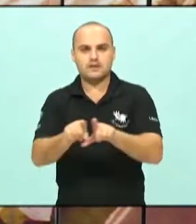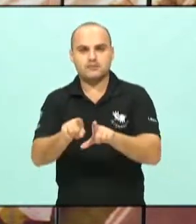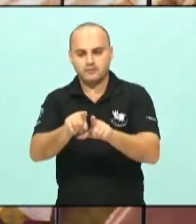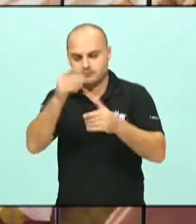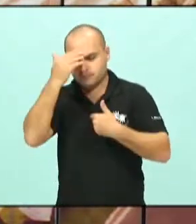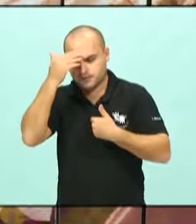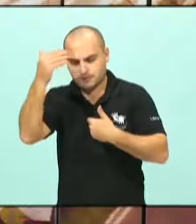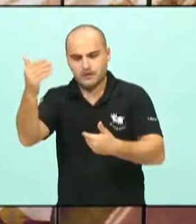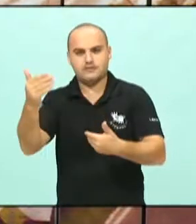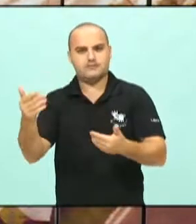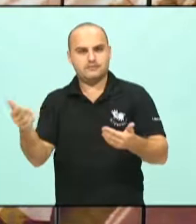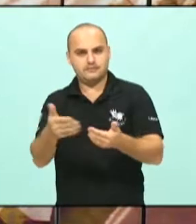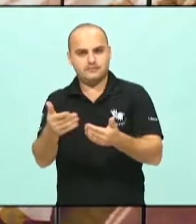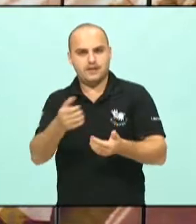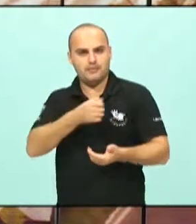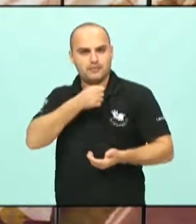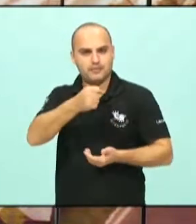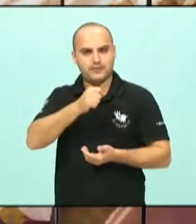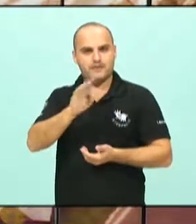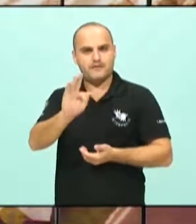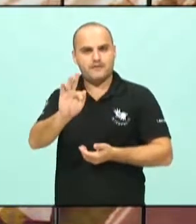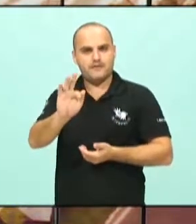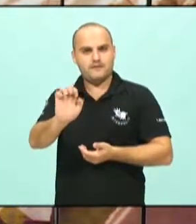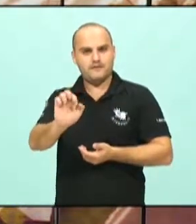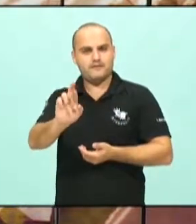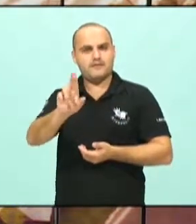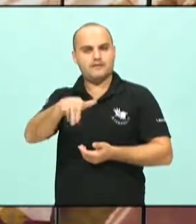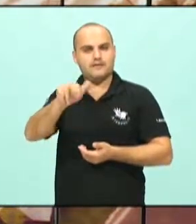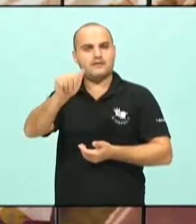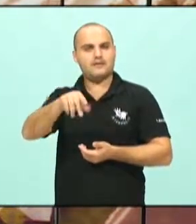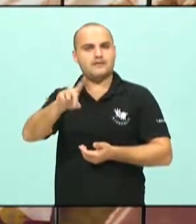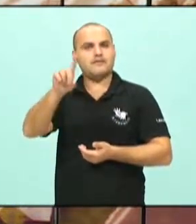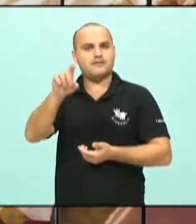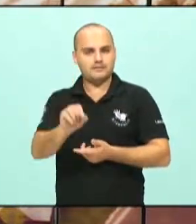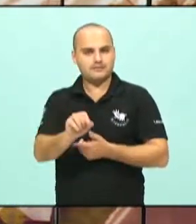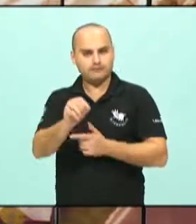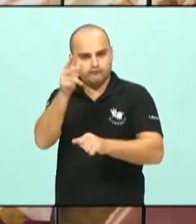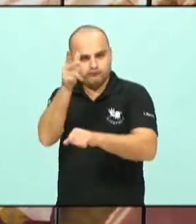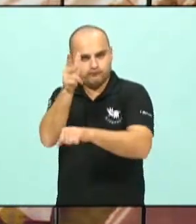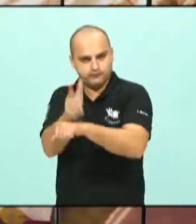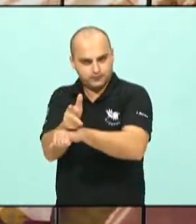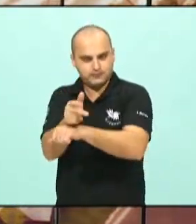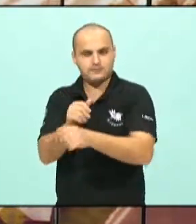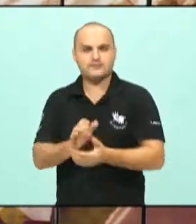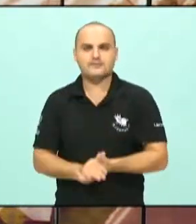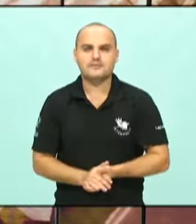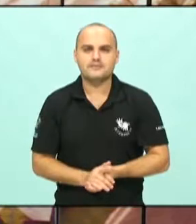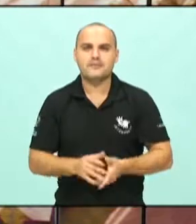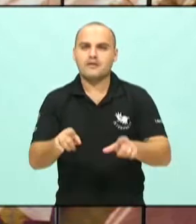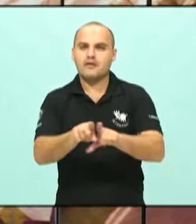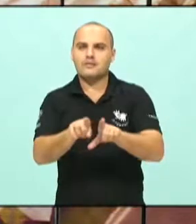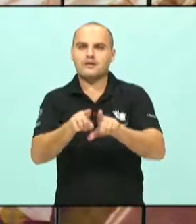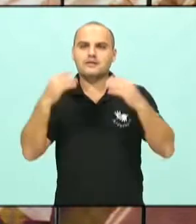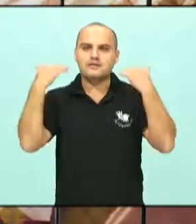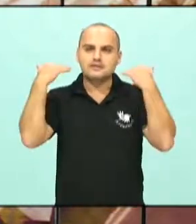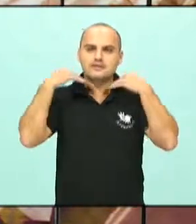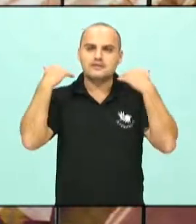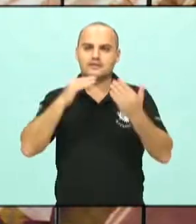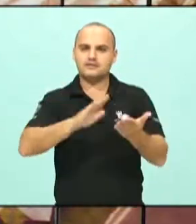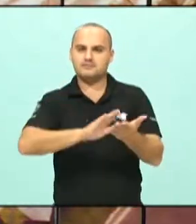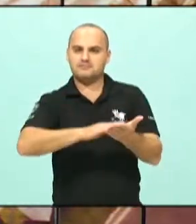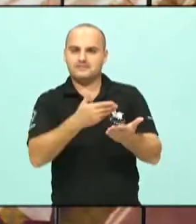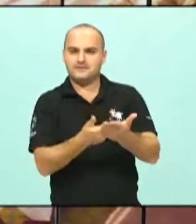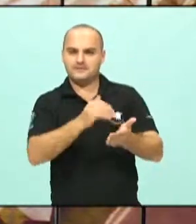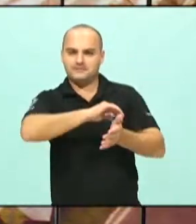Fernando, repórter cinematográfico que hoje nos ajuda a chegar no recesso de celular. Nosso querido amigo Jean, intérprete de